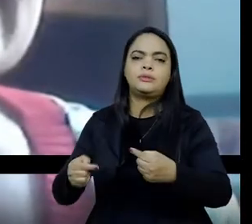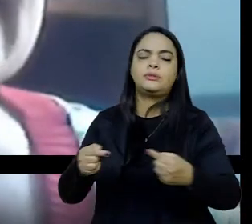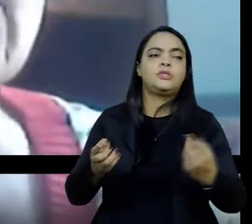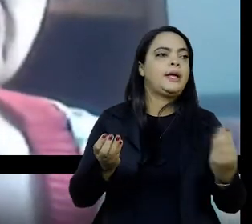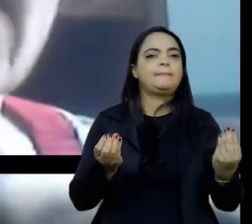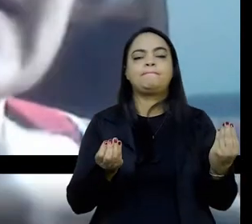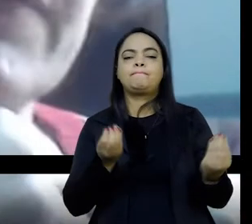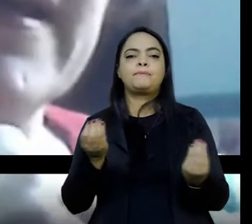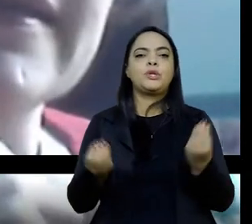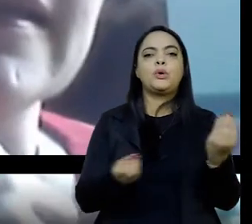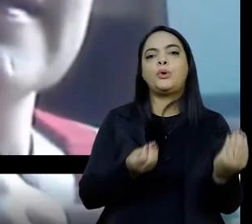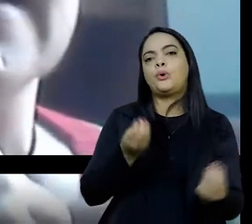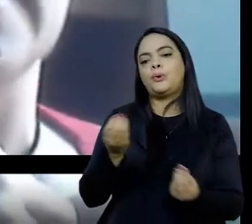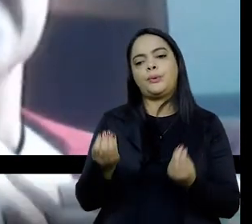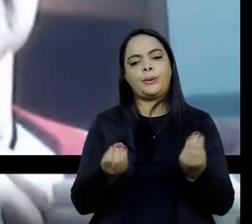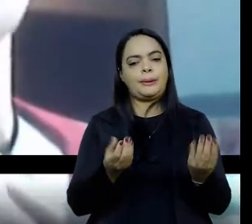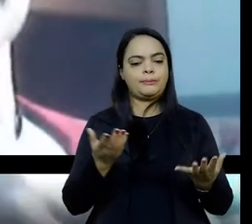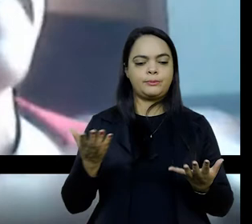entra com, às vezes,